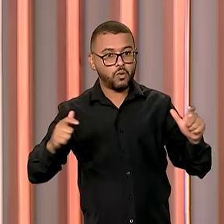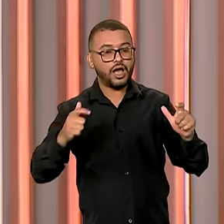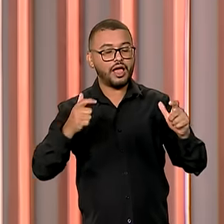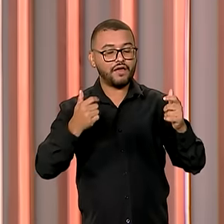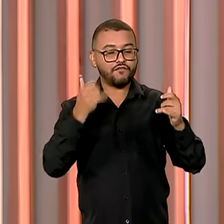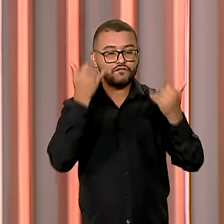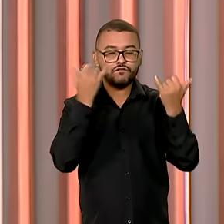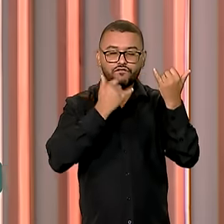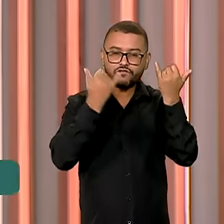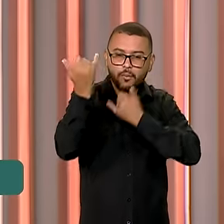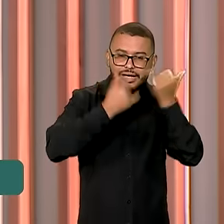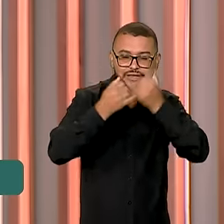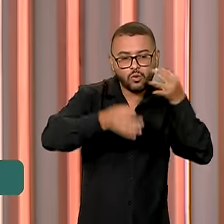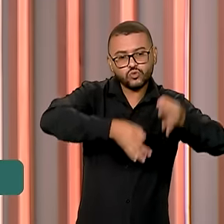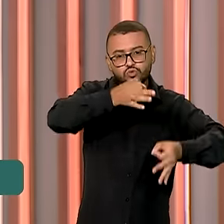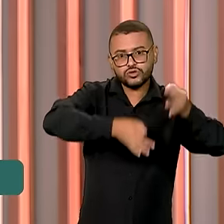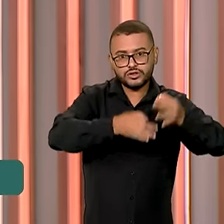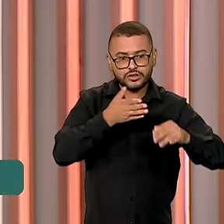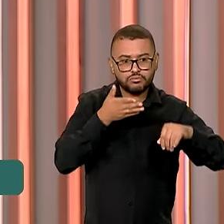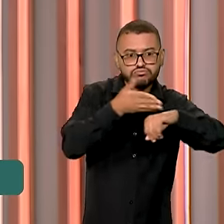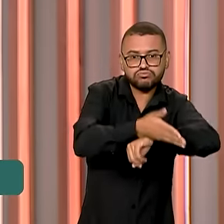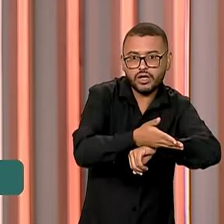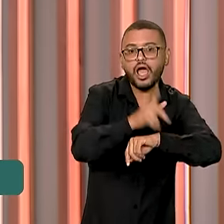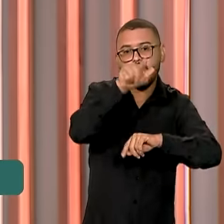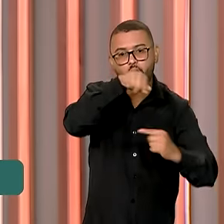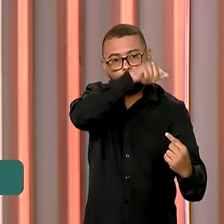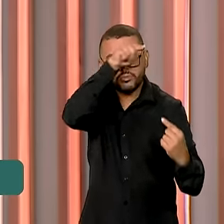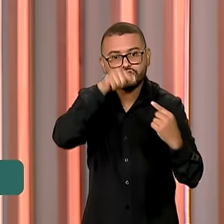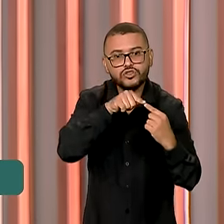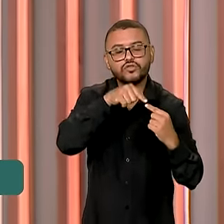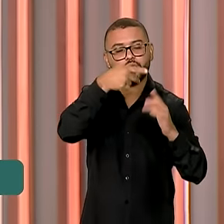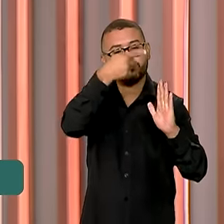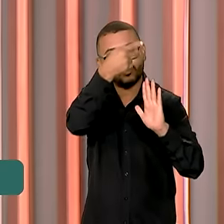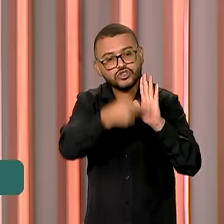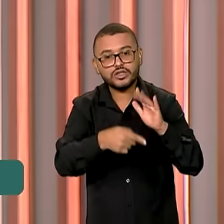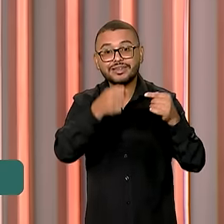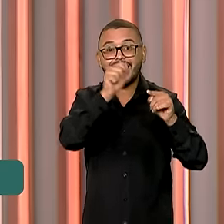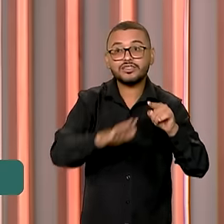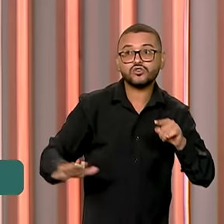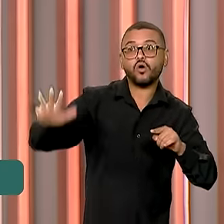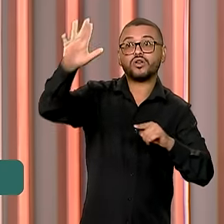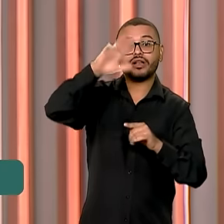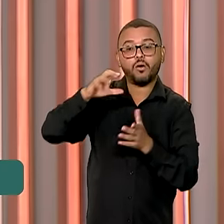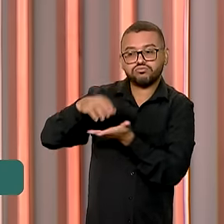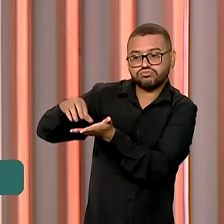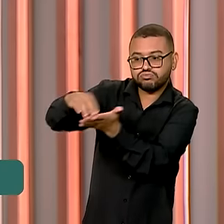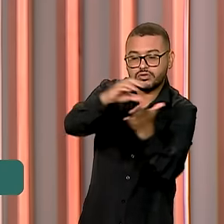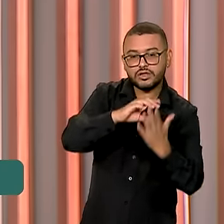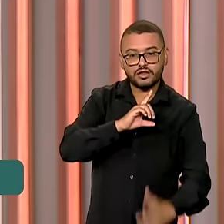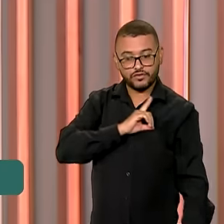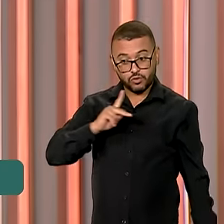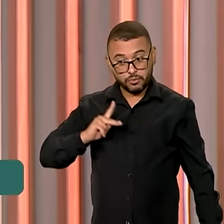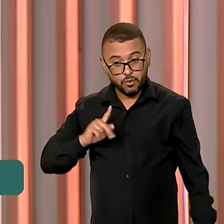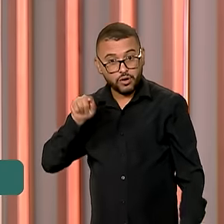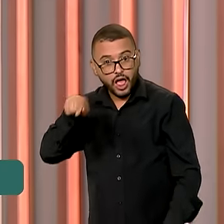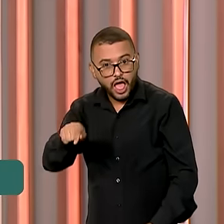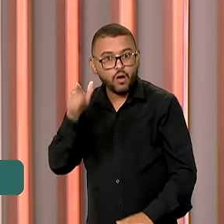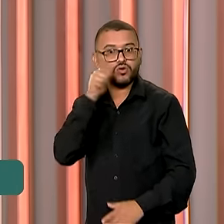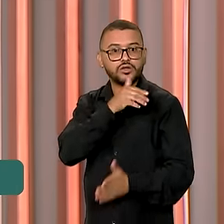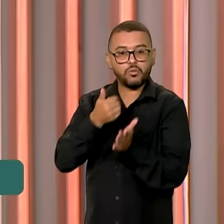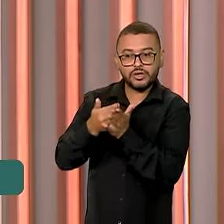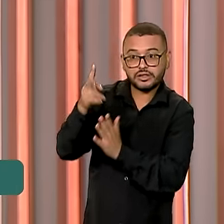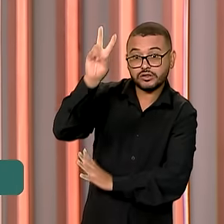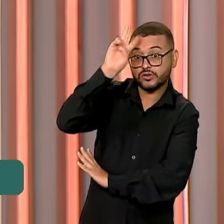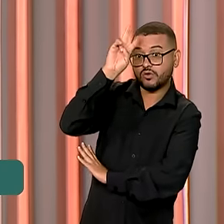justiça a toda a população. Esse é o objetivo do Plano Nacional Defensoria em todos os cantos. A iniciativa lançada nesta segunda